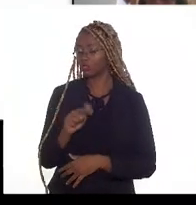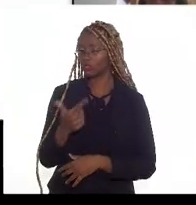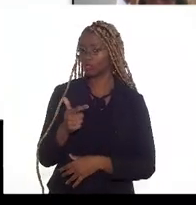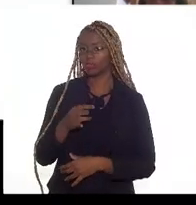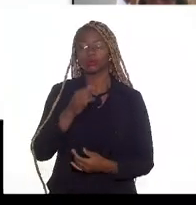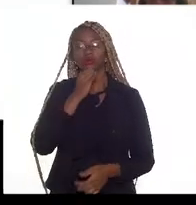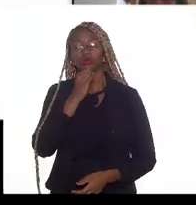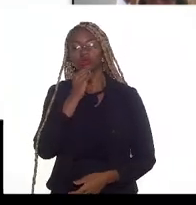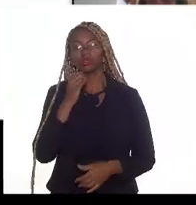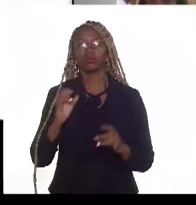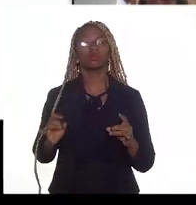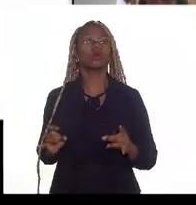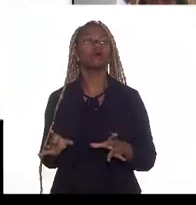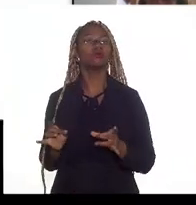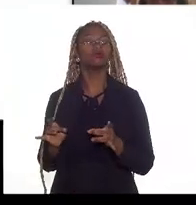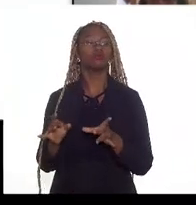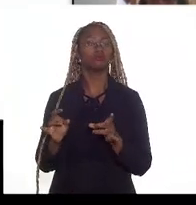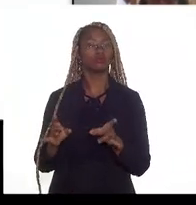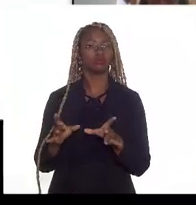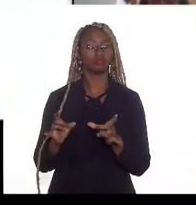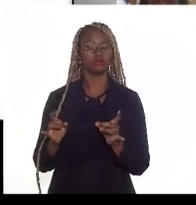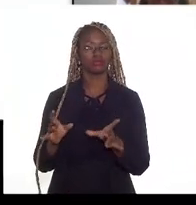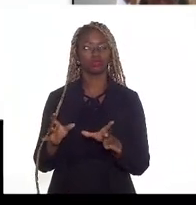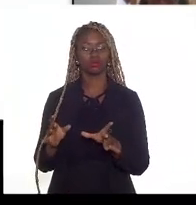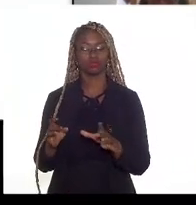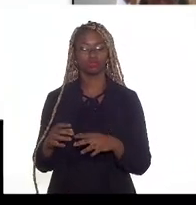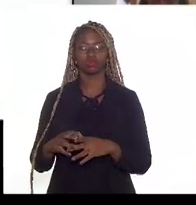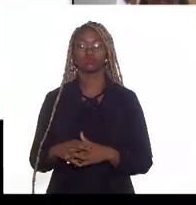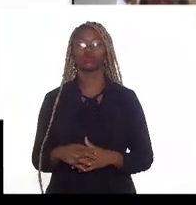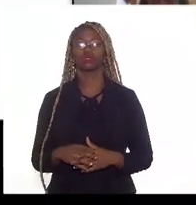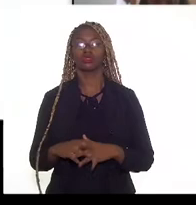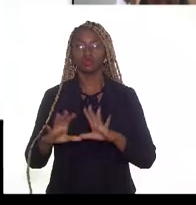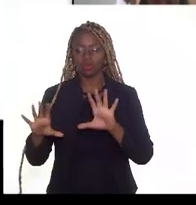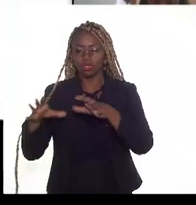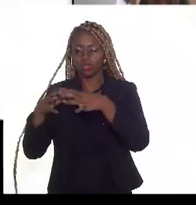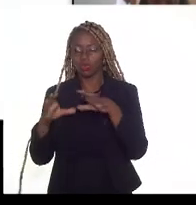por exemplo, uma venda entre empresas do mesmo grupo,